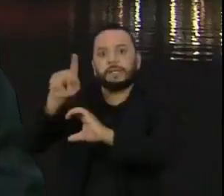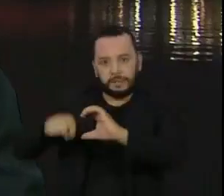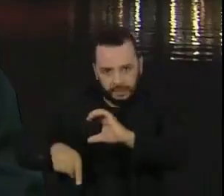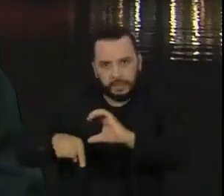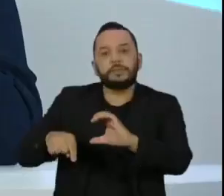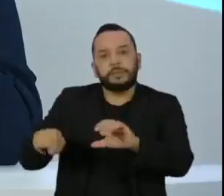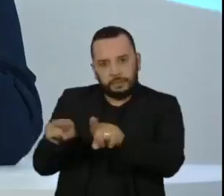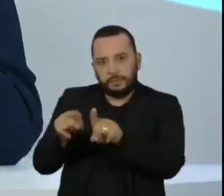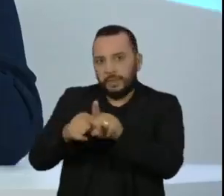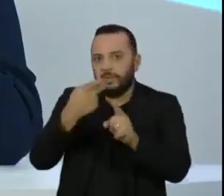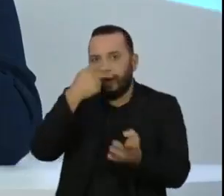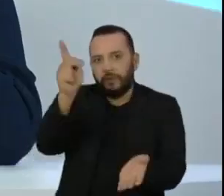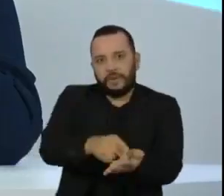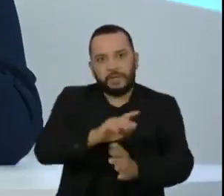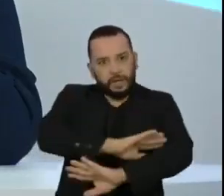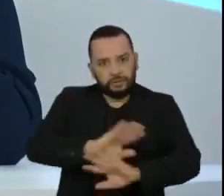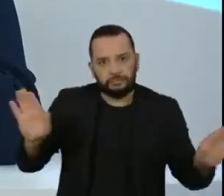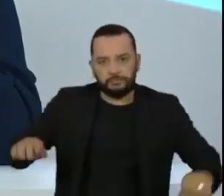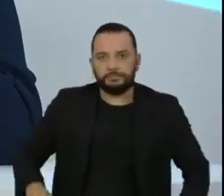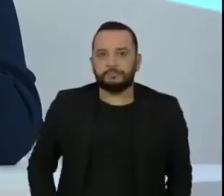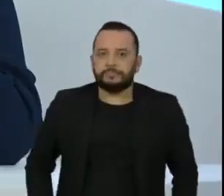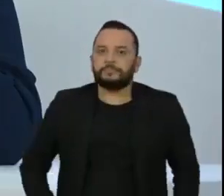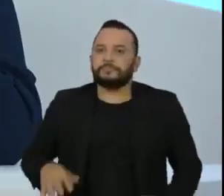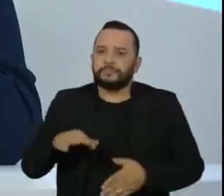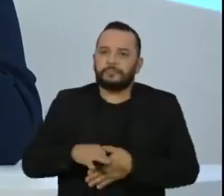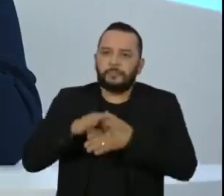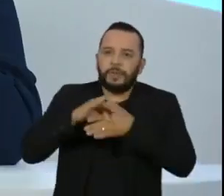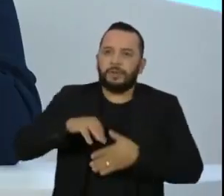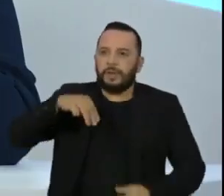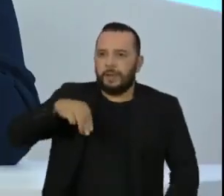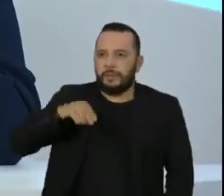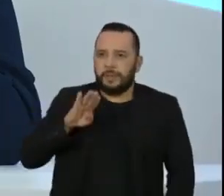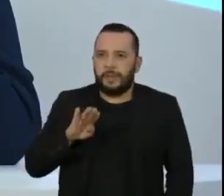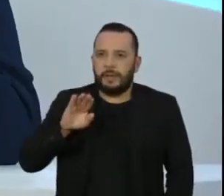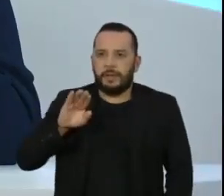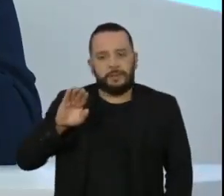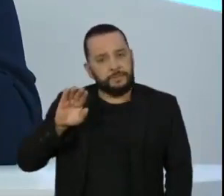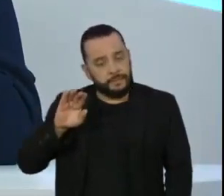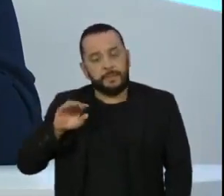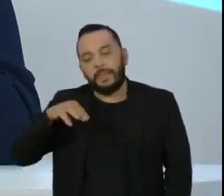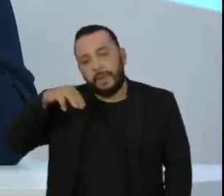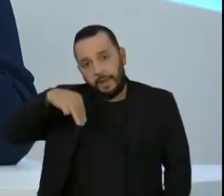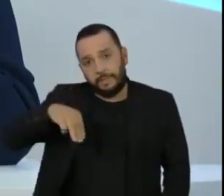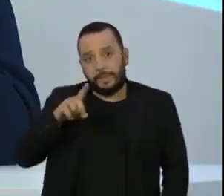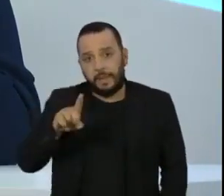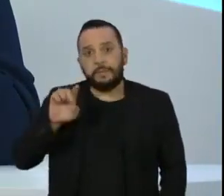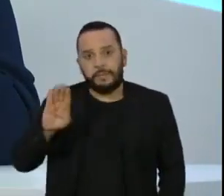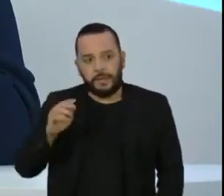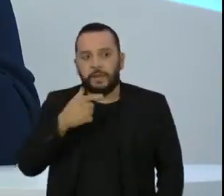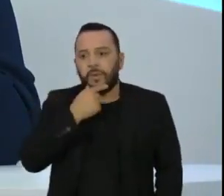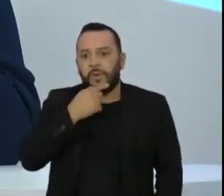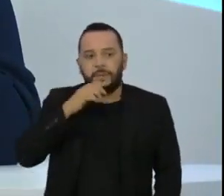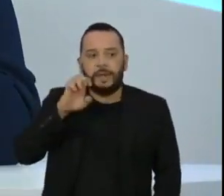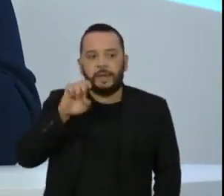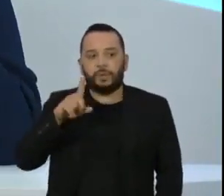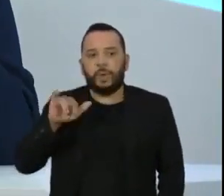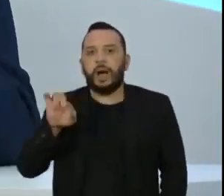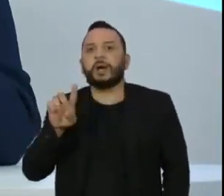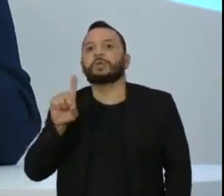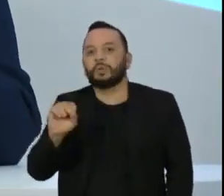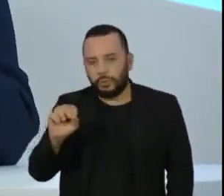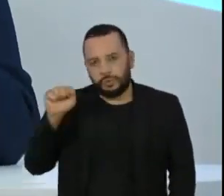Senador, o líder do MDB, o senador Eduardo Braga, defende que o relator da CPI, o Renan Calheiros,